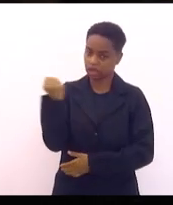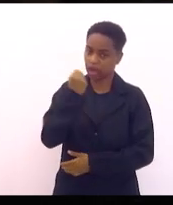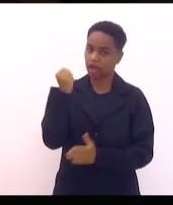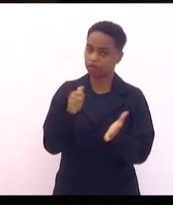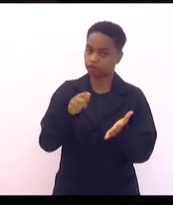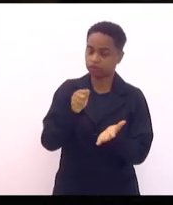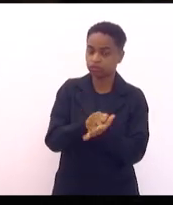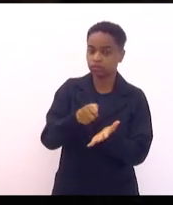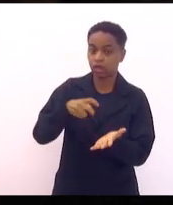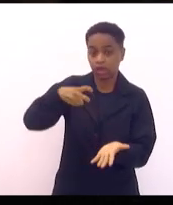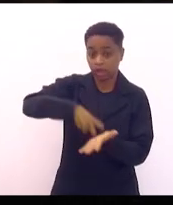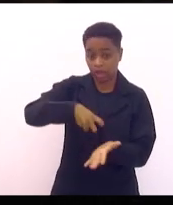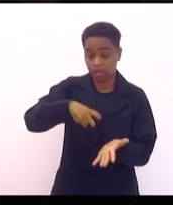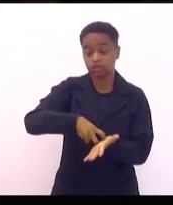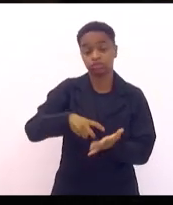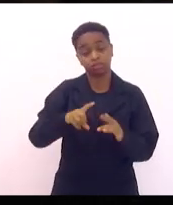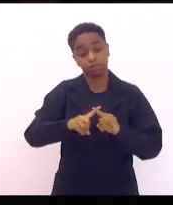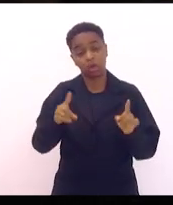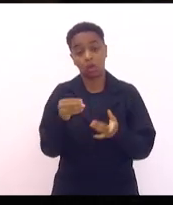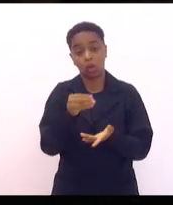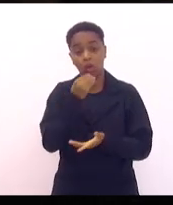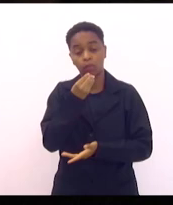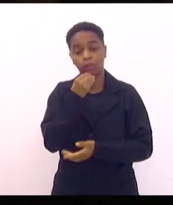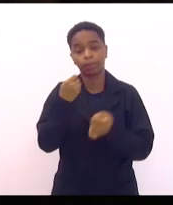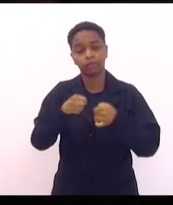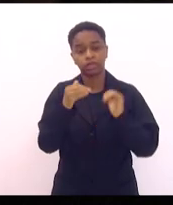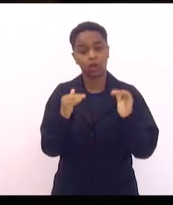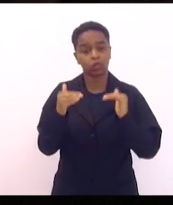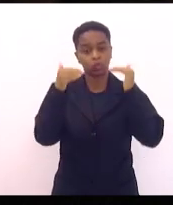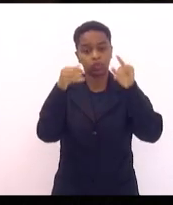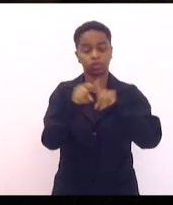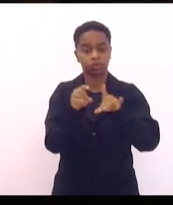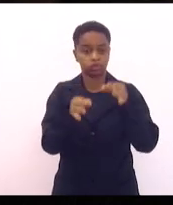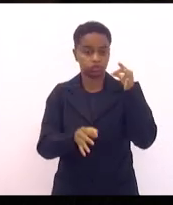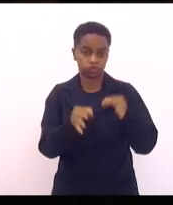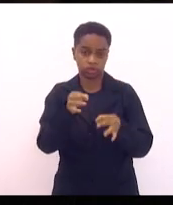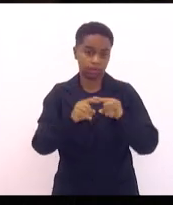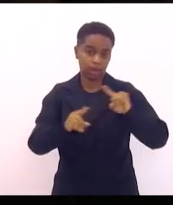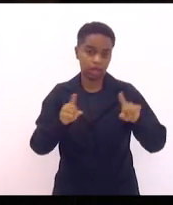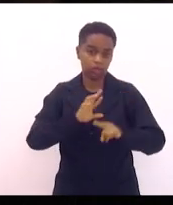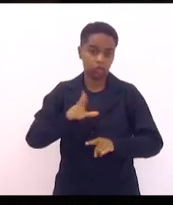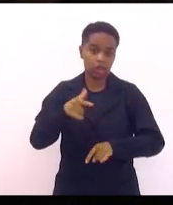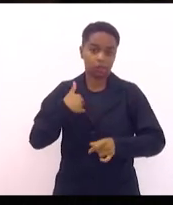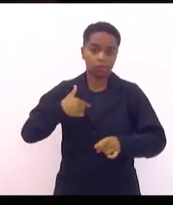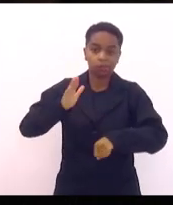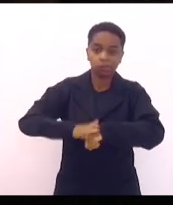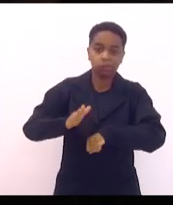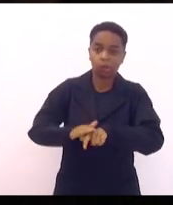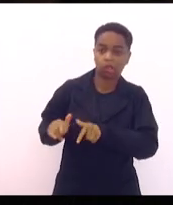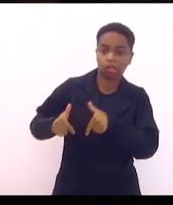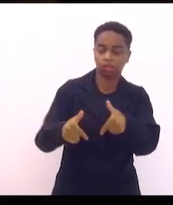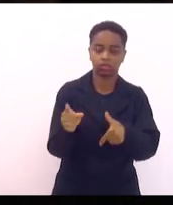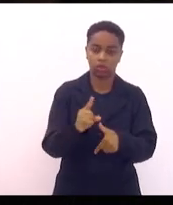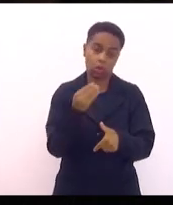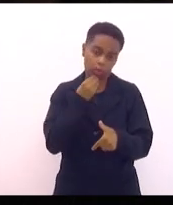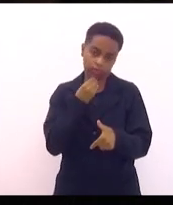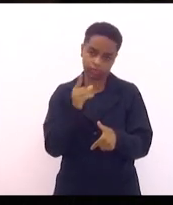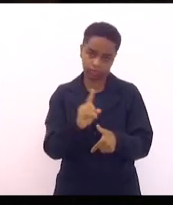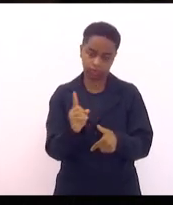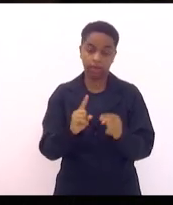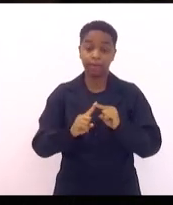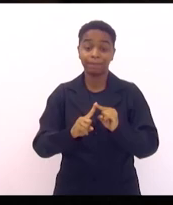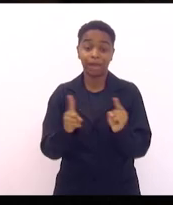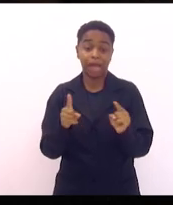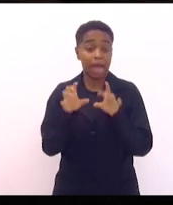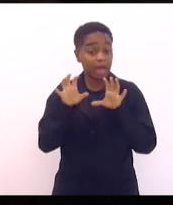sempre através, evidentemente, das autoridades da justiça, e não pelas próprias mãos, evidentemente que não. Mas foi